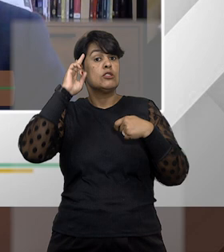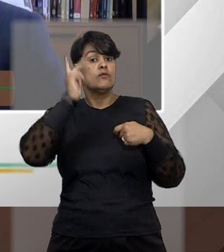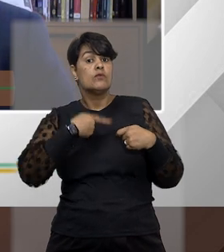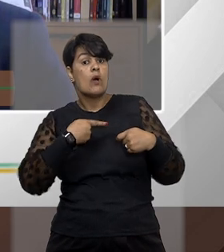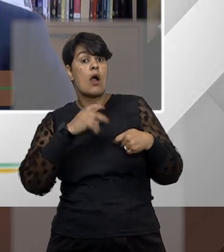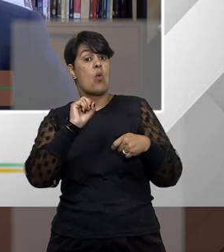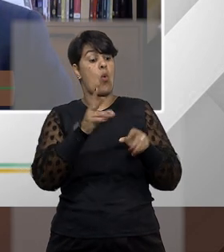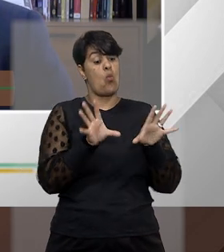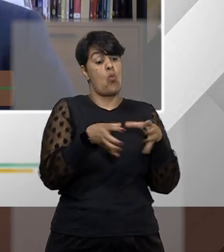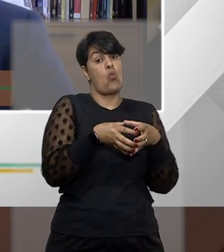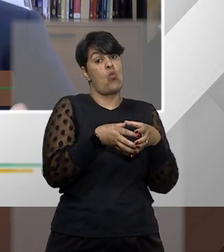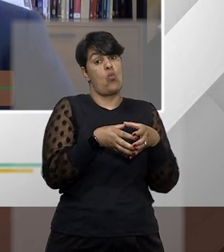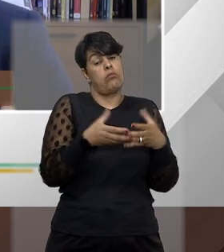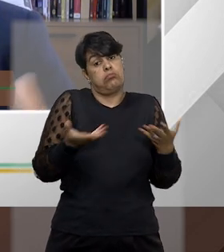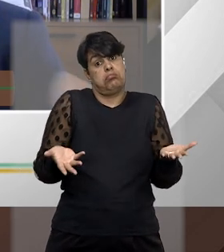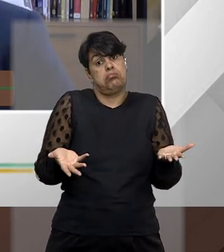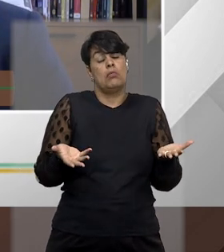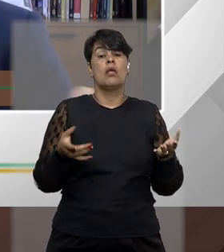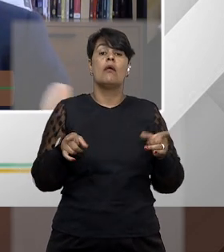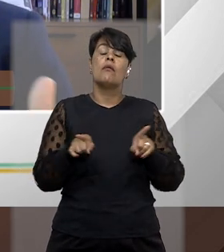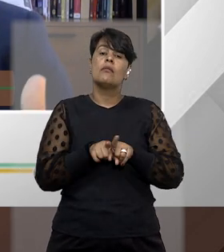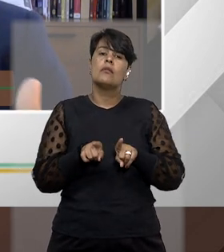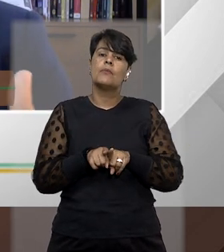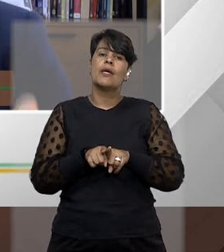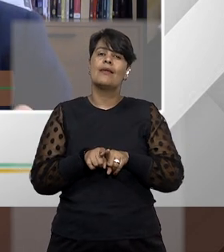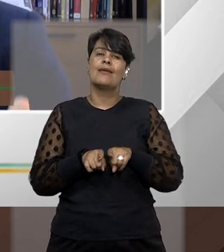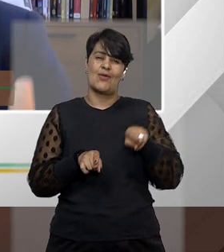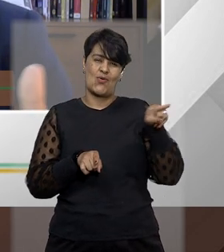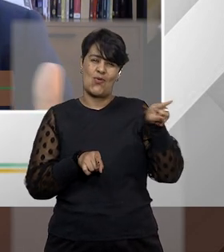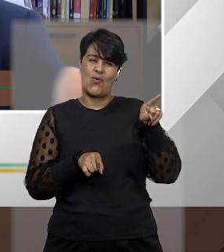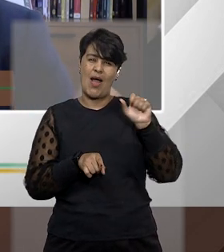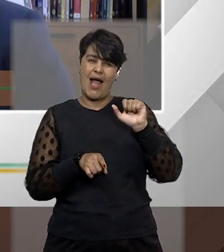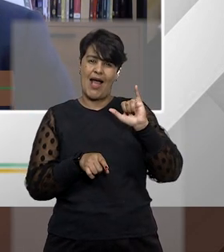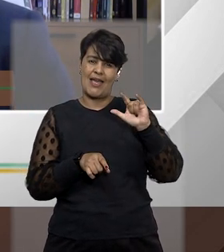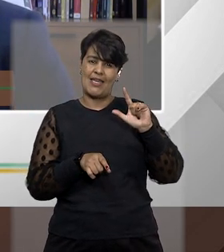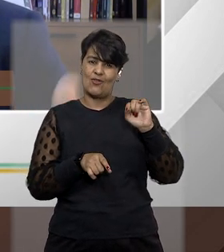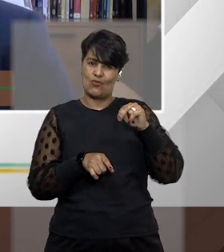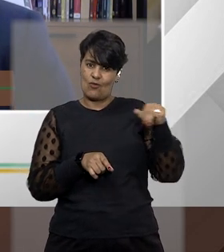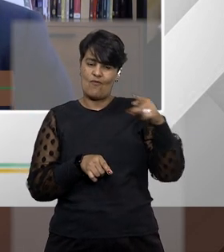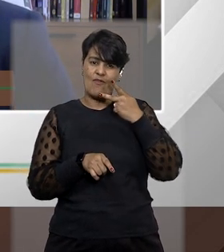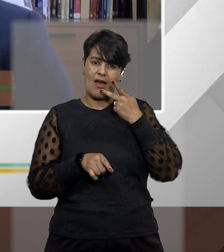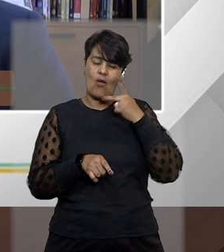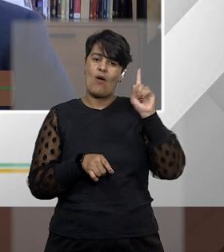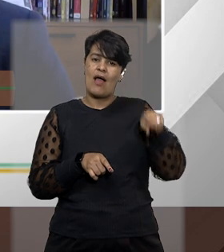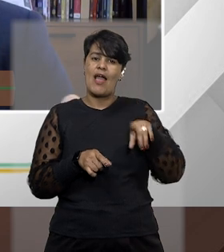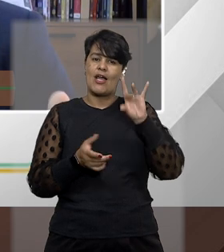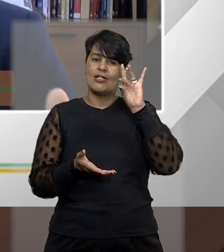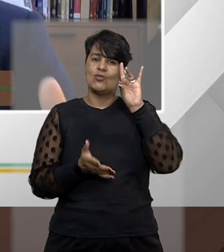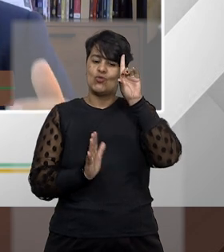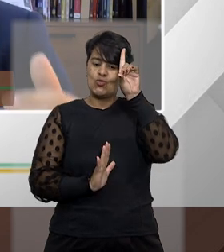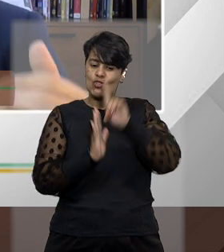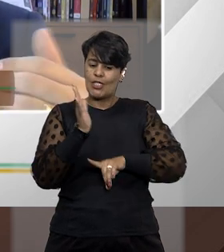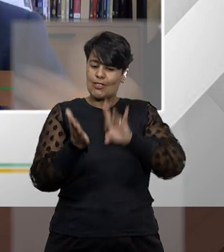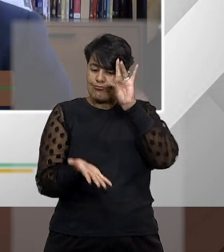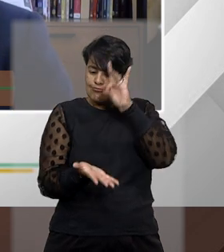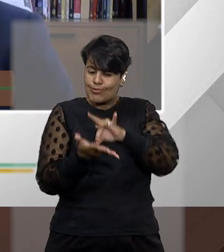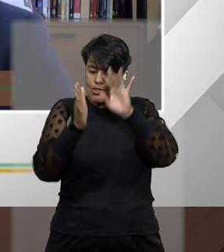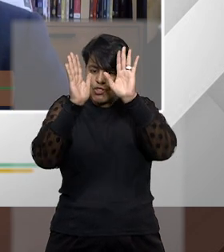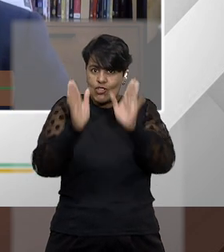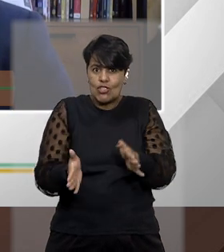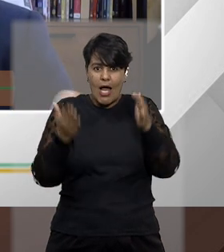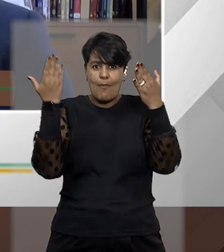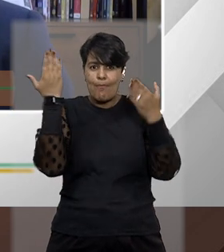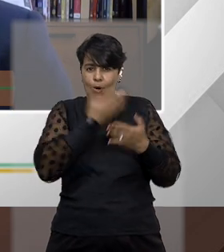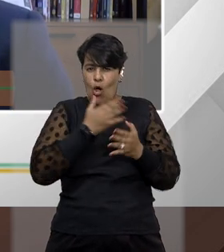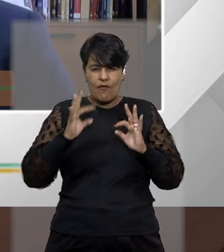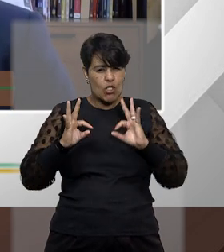ou coletivo, e, claro, a demonstração, como o doutor Ailton destacou, do direito líquido e certo que foi violado. A questão ali já demonstrada de